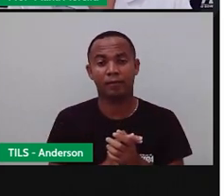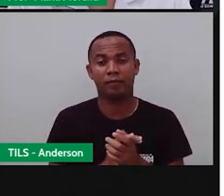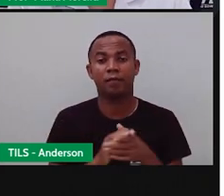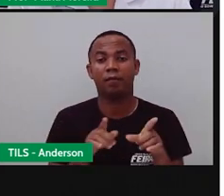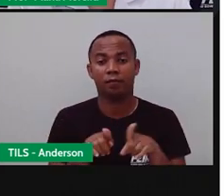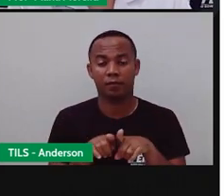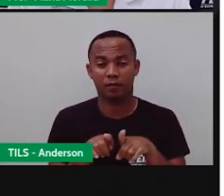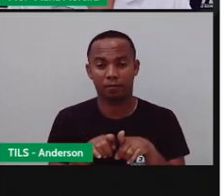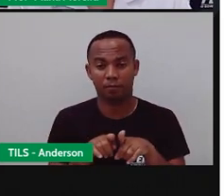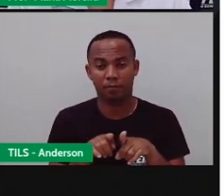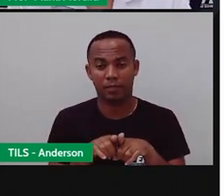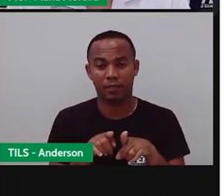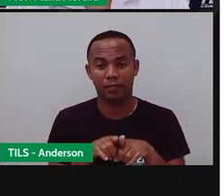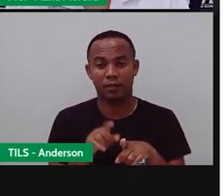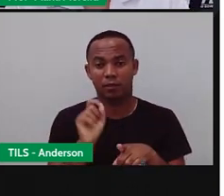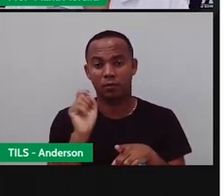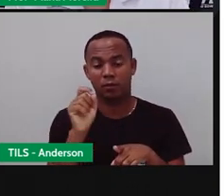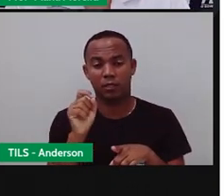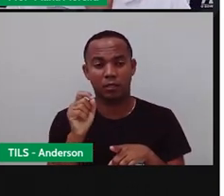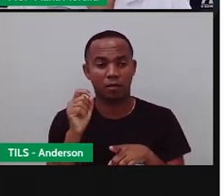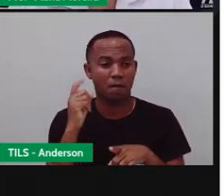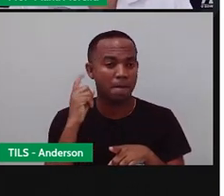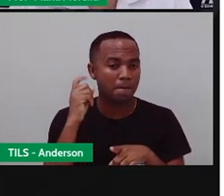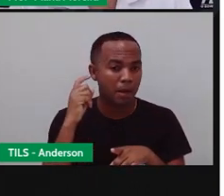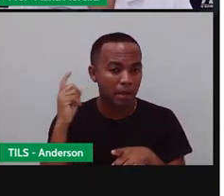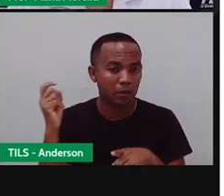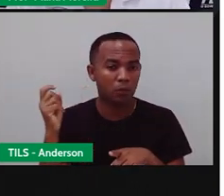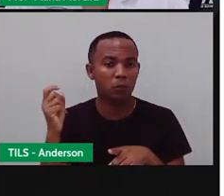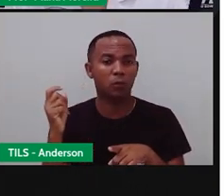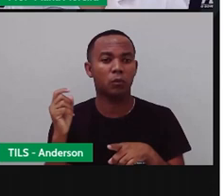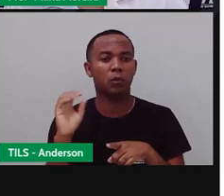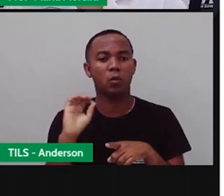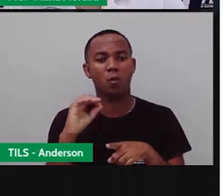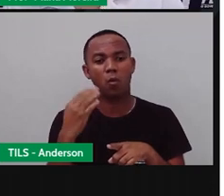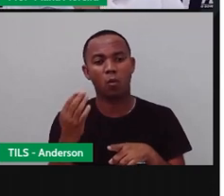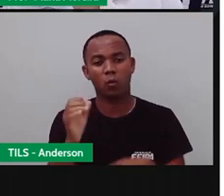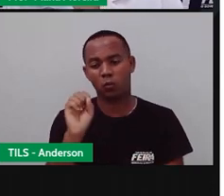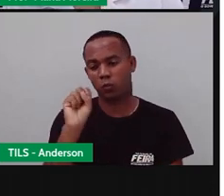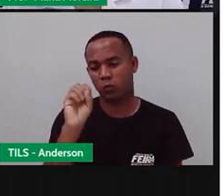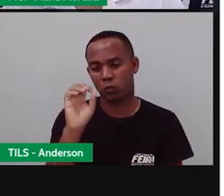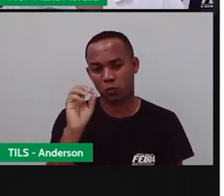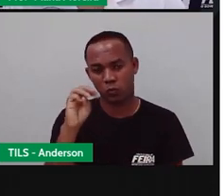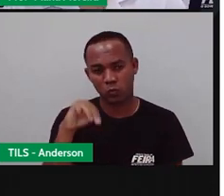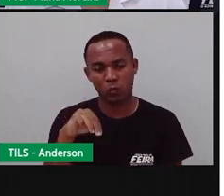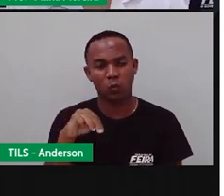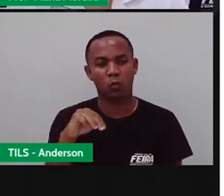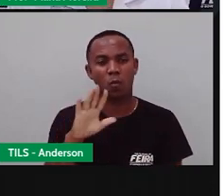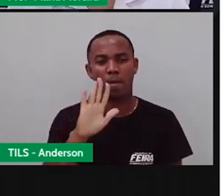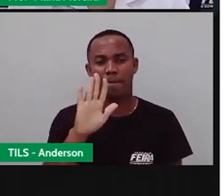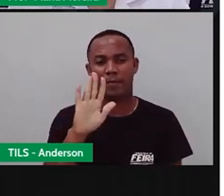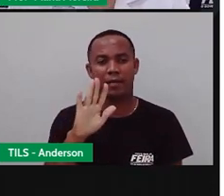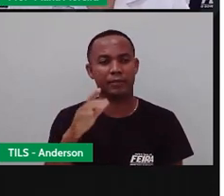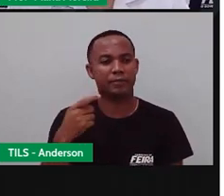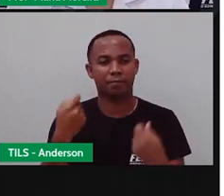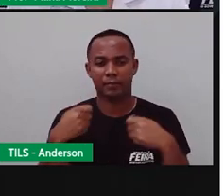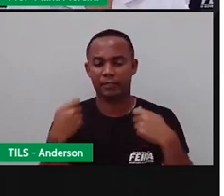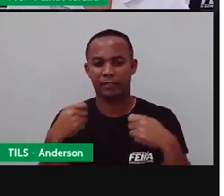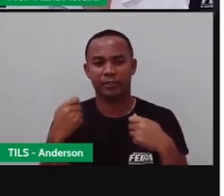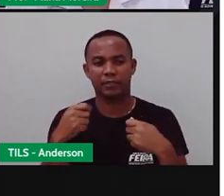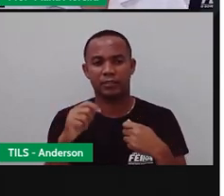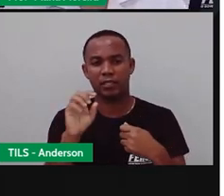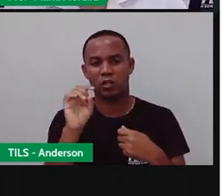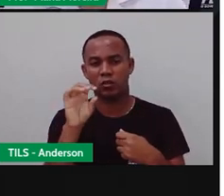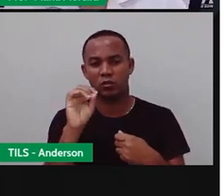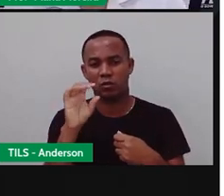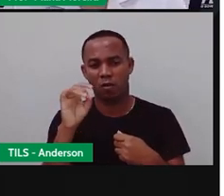aparece para imitar o quê? Barulhos, ruídos, sons e movimentos. E nem precisa ser